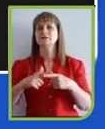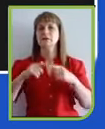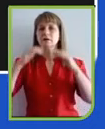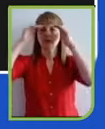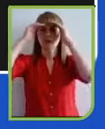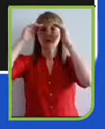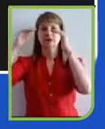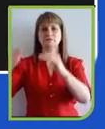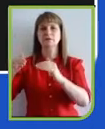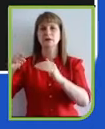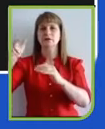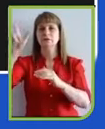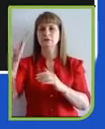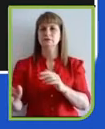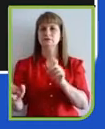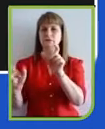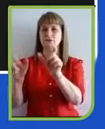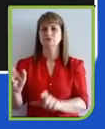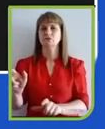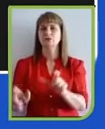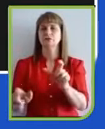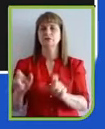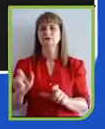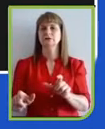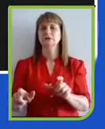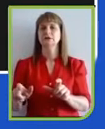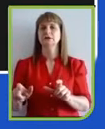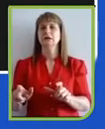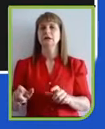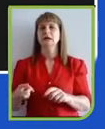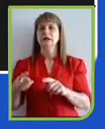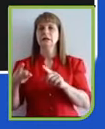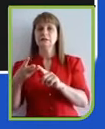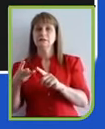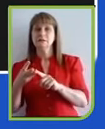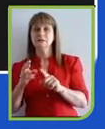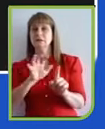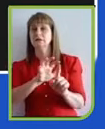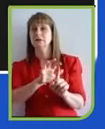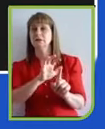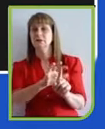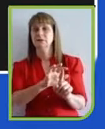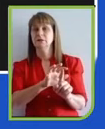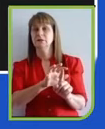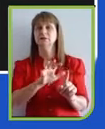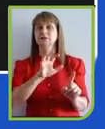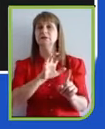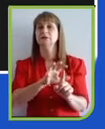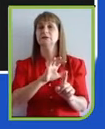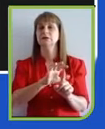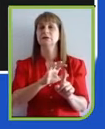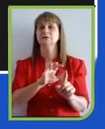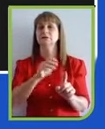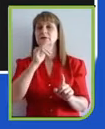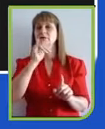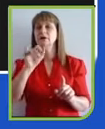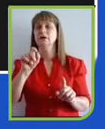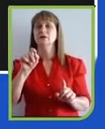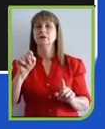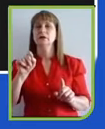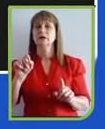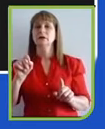em toda a cadeia de valor. A terceira tendência é uma tendência que surgiu como, para mim,